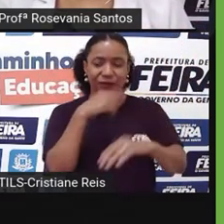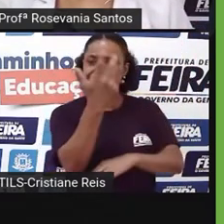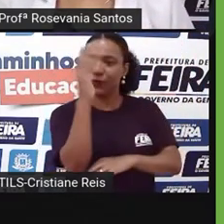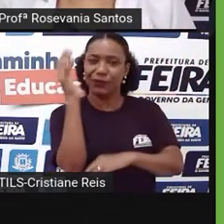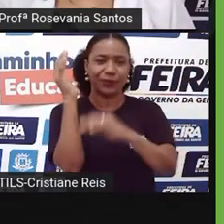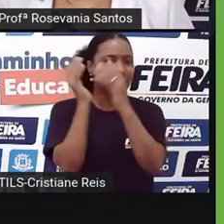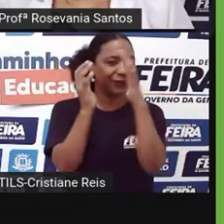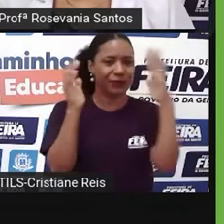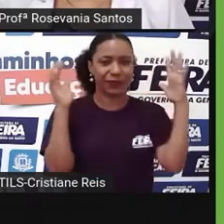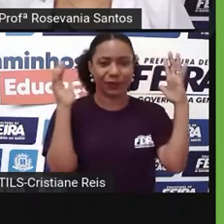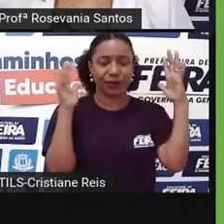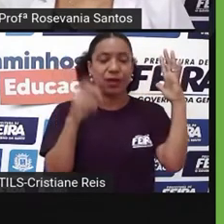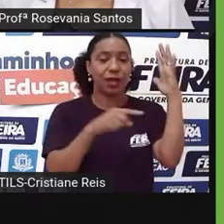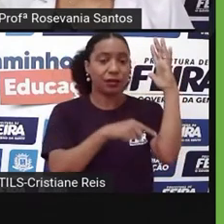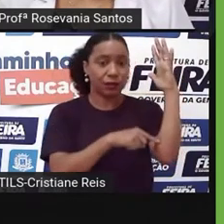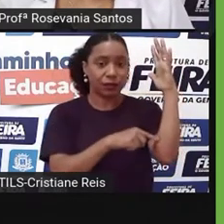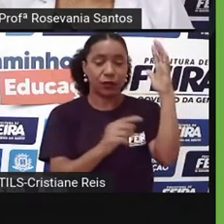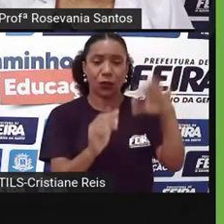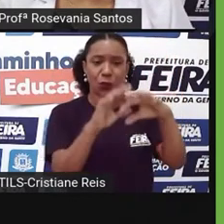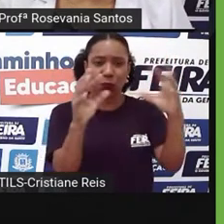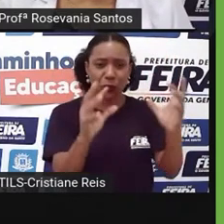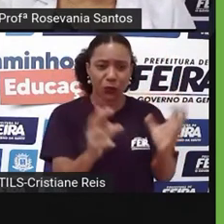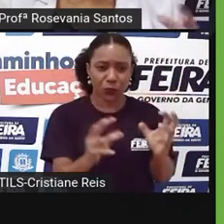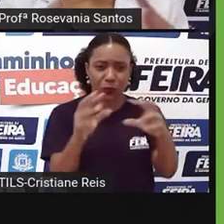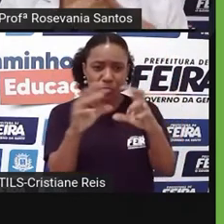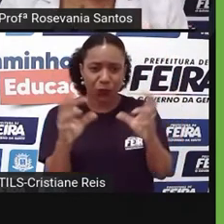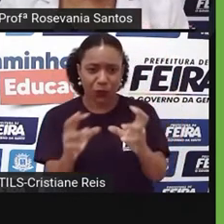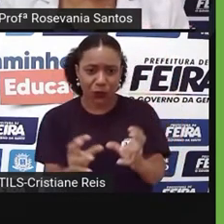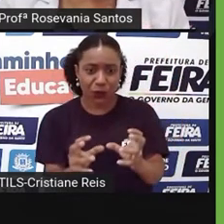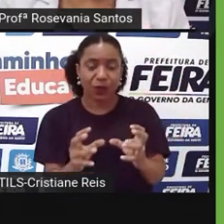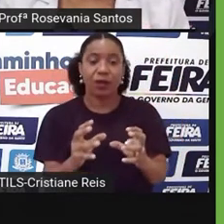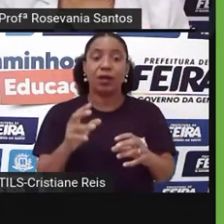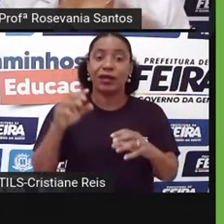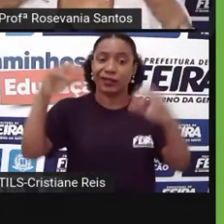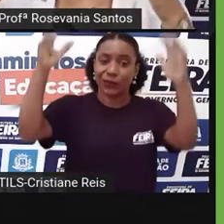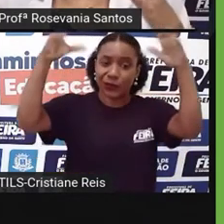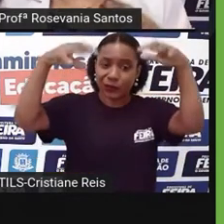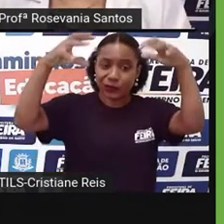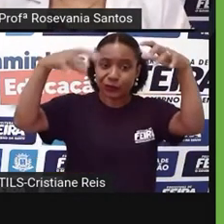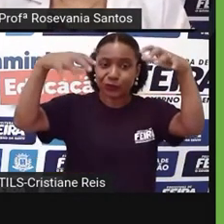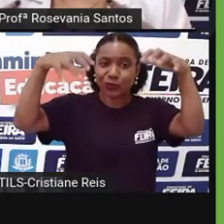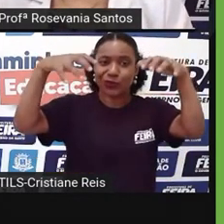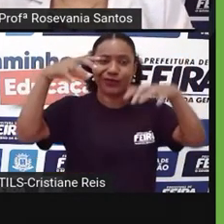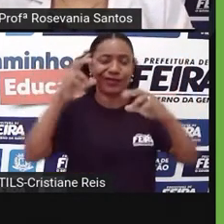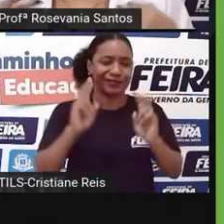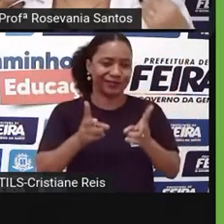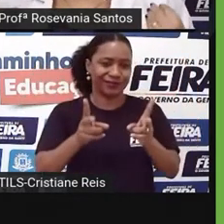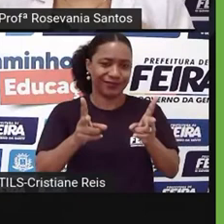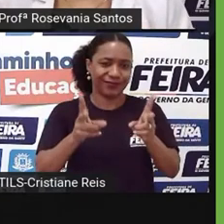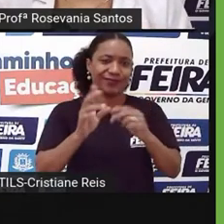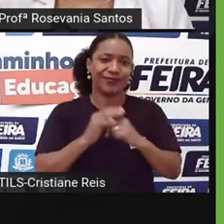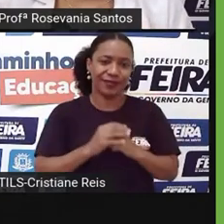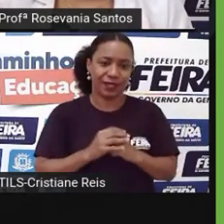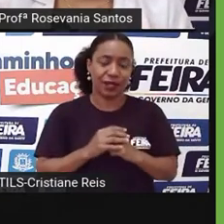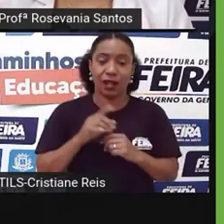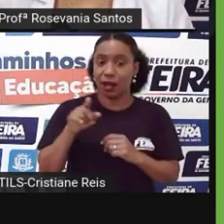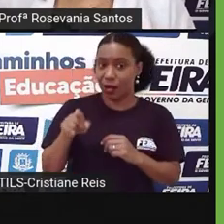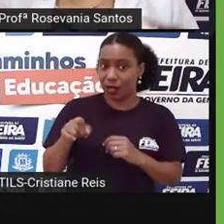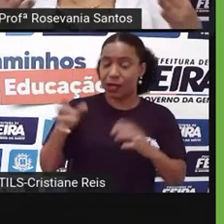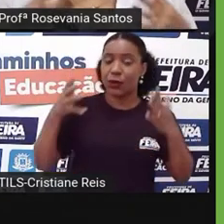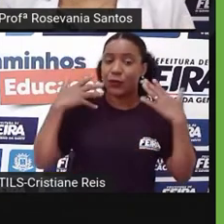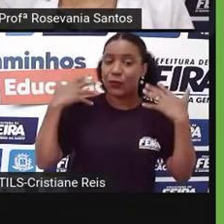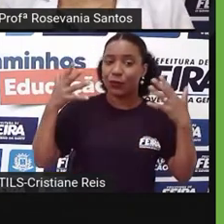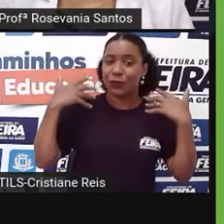úmidas. Por quê? Porque a gente, né, agora, porque a gente tem que entender isso casadinho, a gente tá na região de clima equatorial.